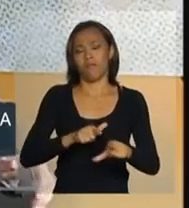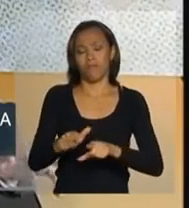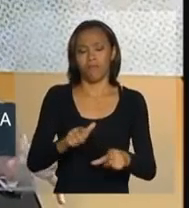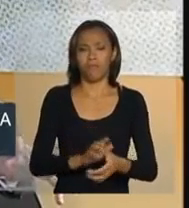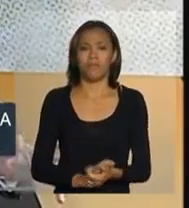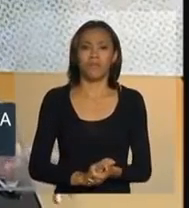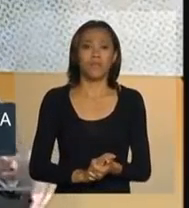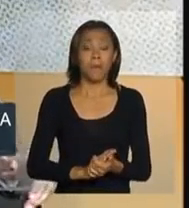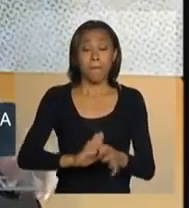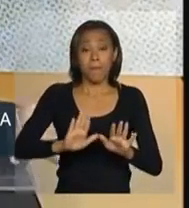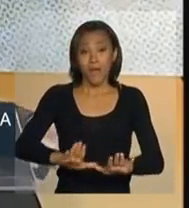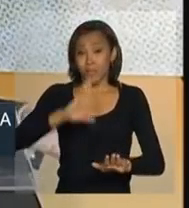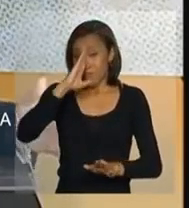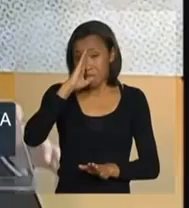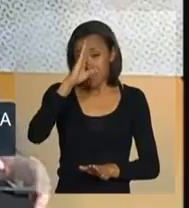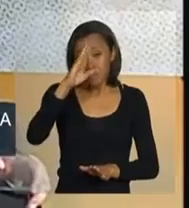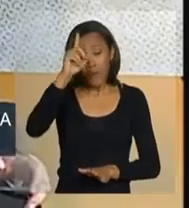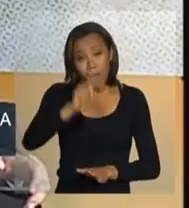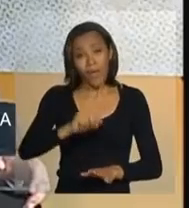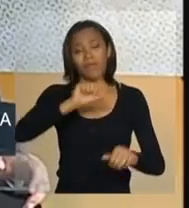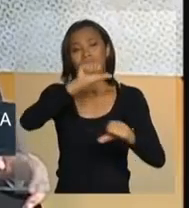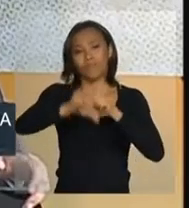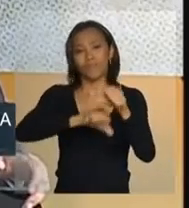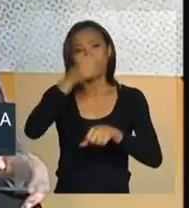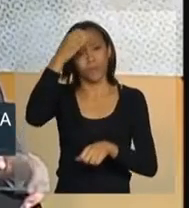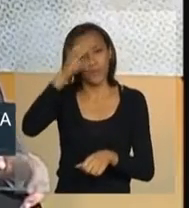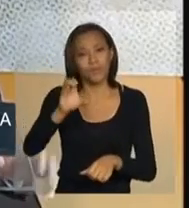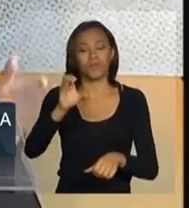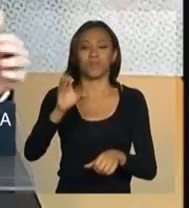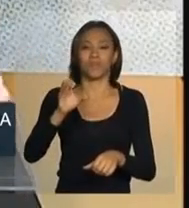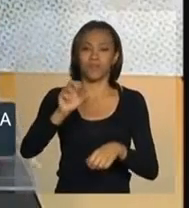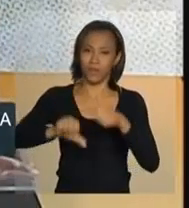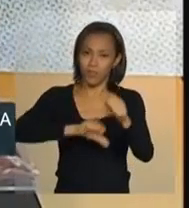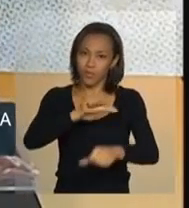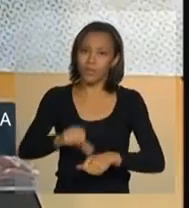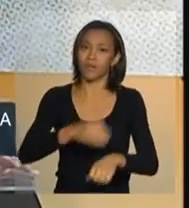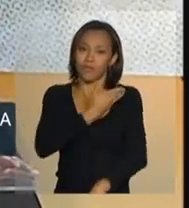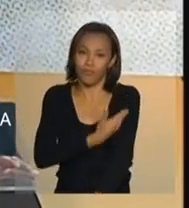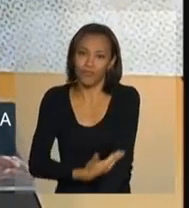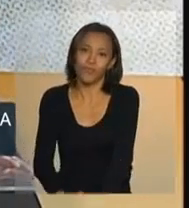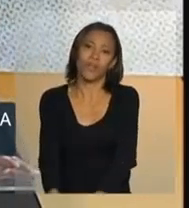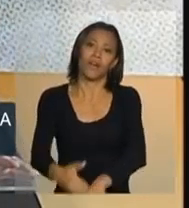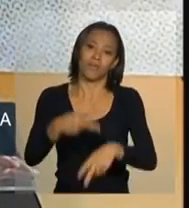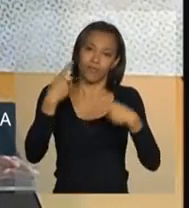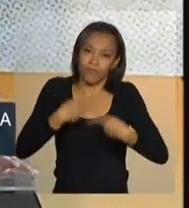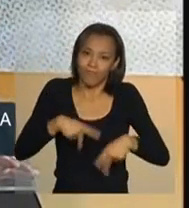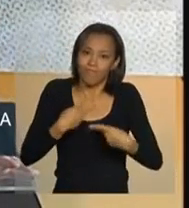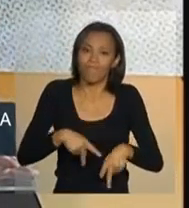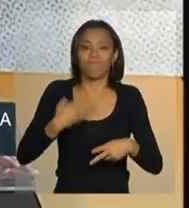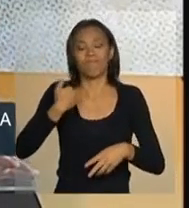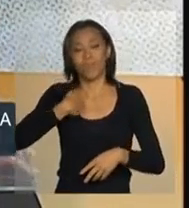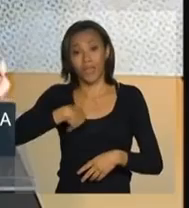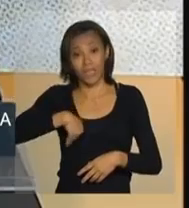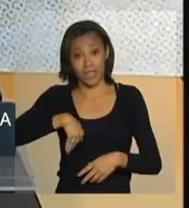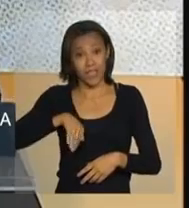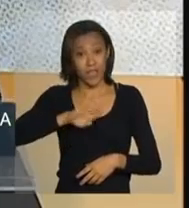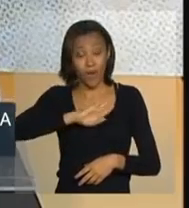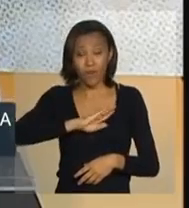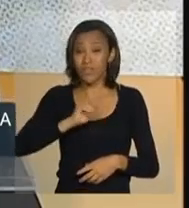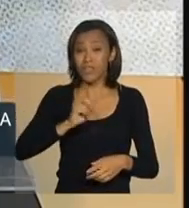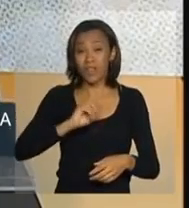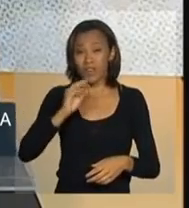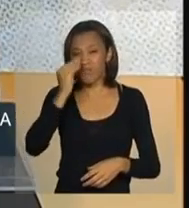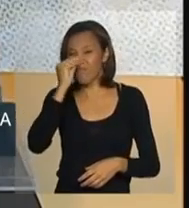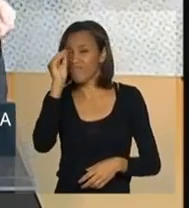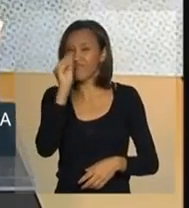Mas o fundamental é a gente mudar a postura, é mudar a cultura, é a partir de nós, nós não menosprezarmos